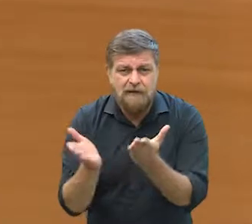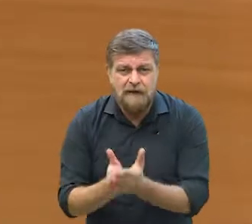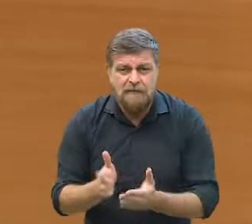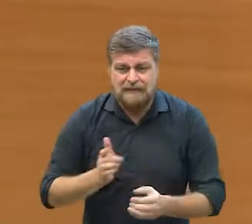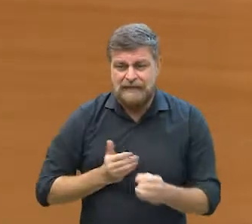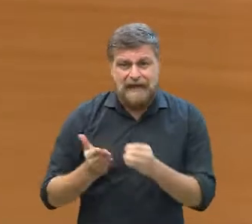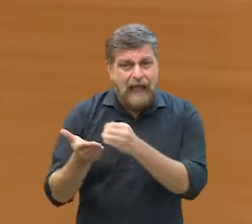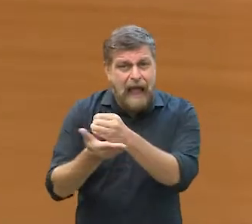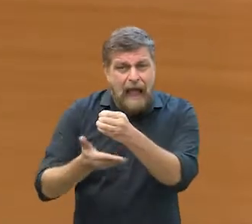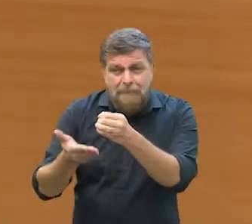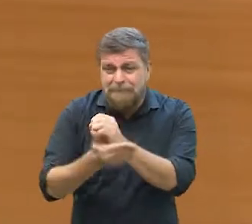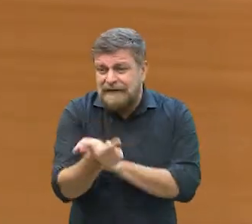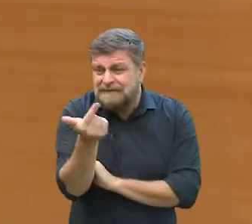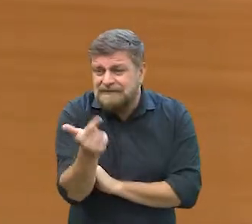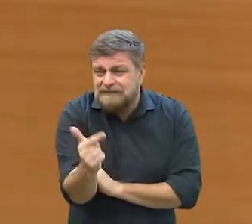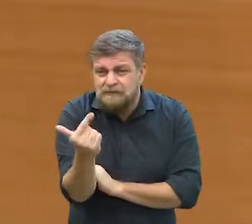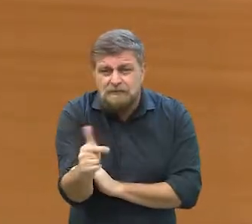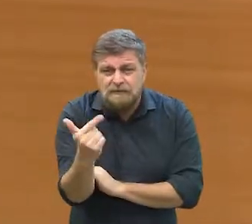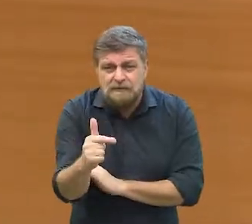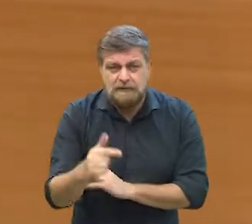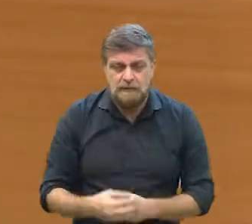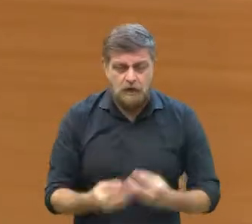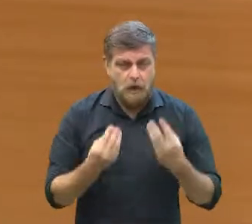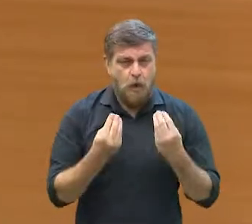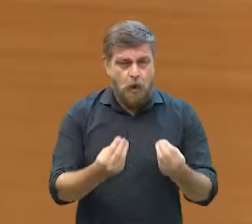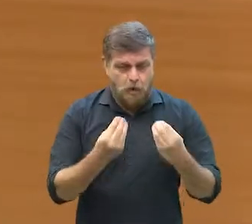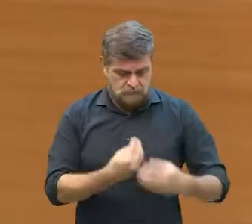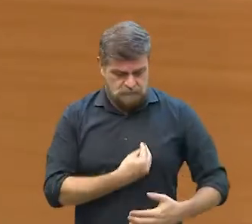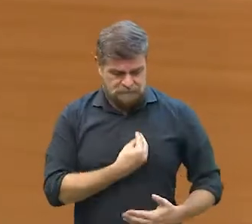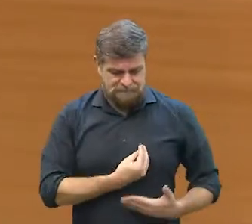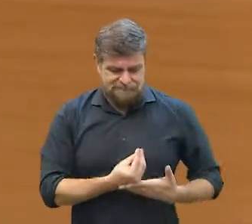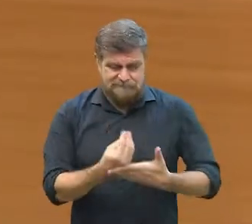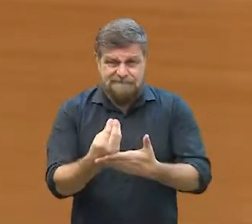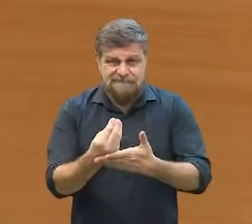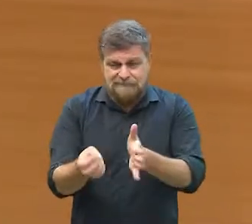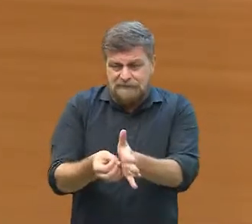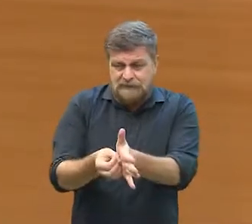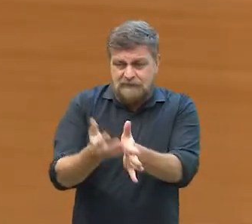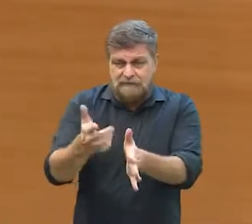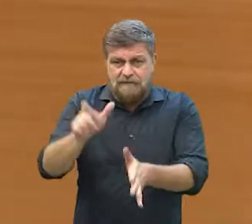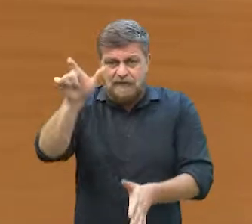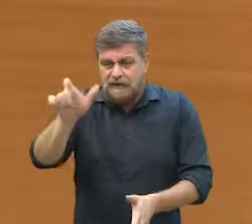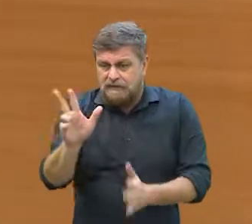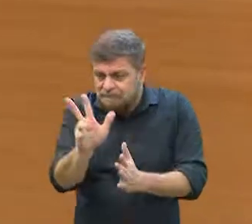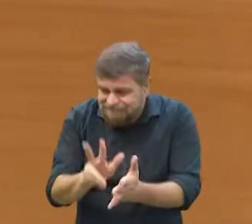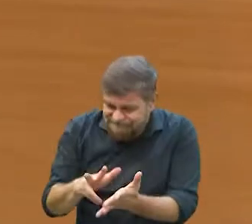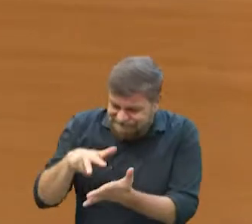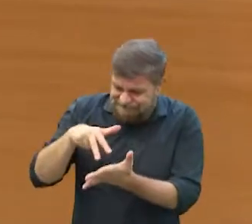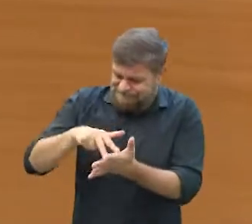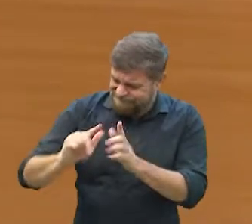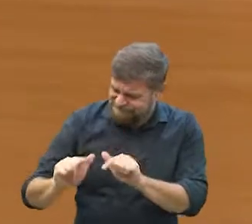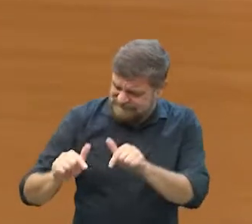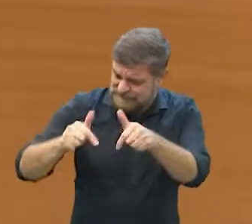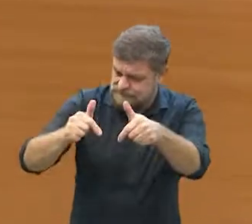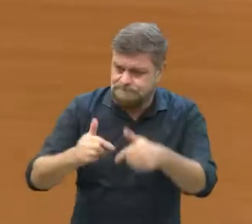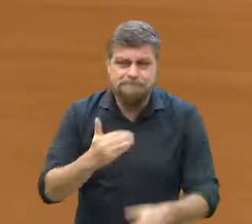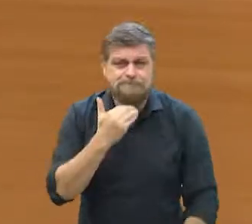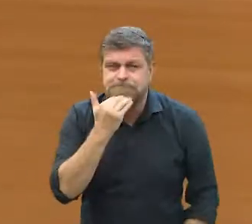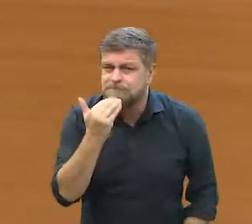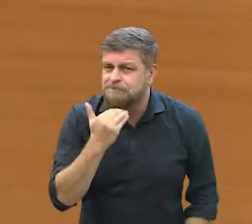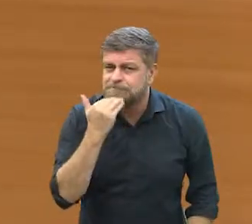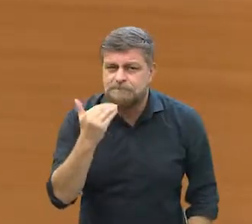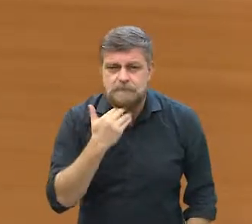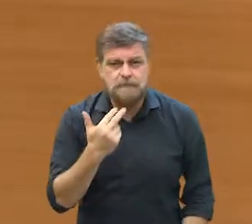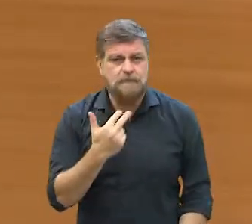necessidade básica atendida. É uma situação, assim, que muitas vezes ela não consegue nem se reerguer, né? Quer dizer, você não consegue nem...